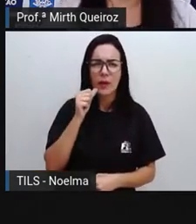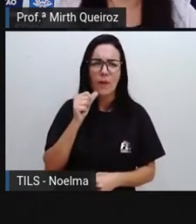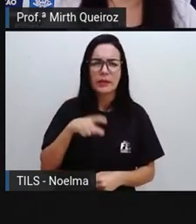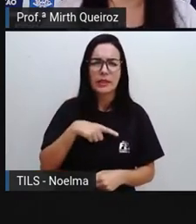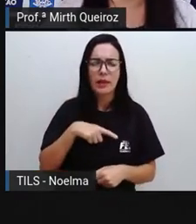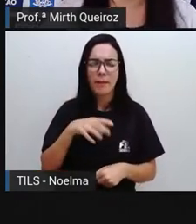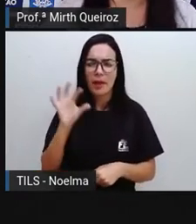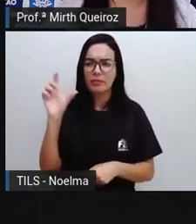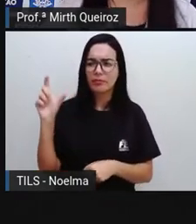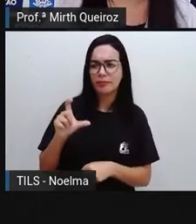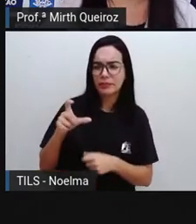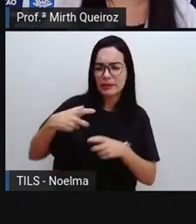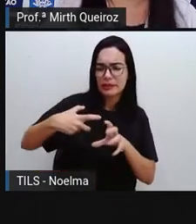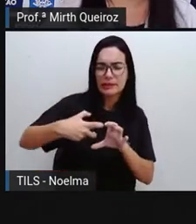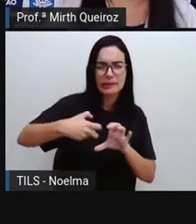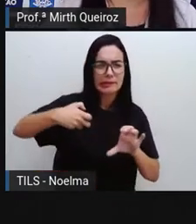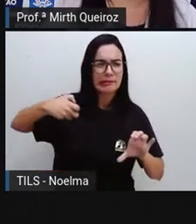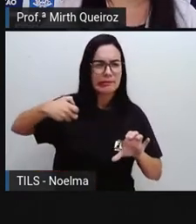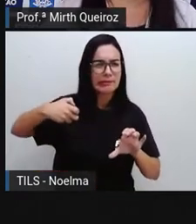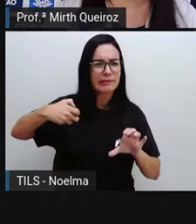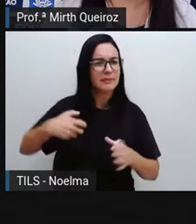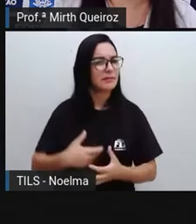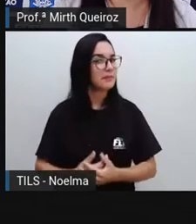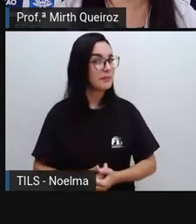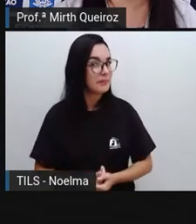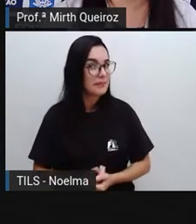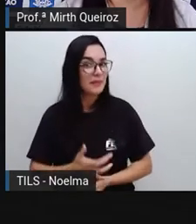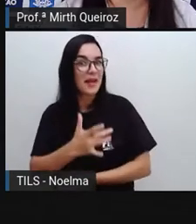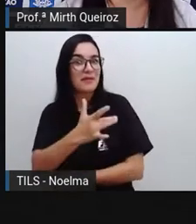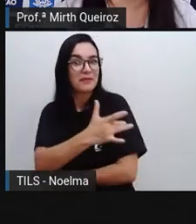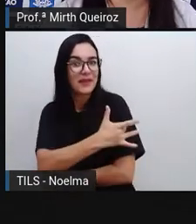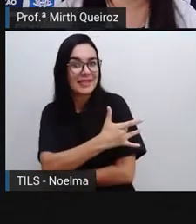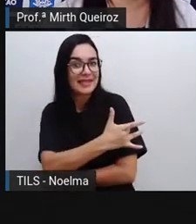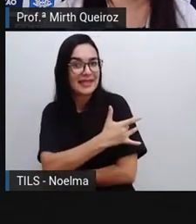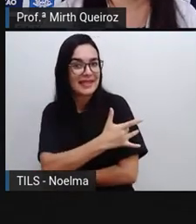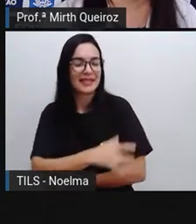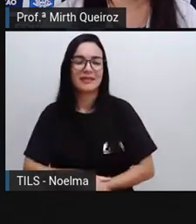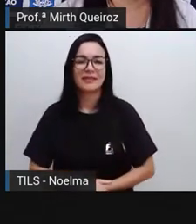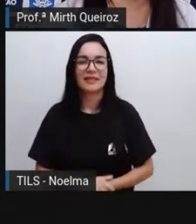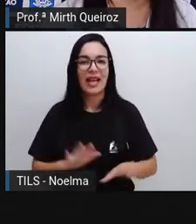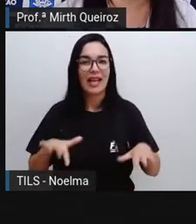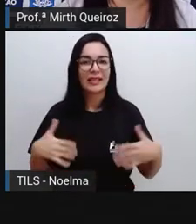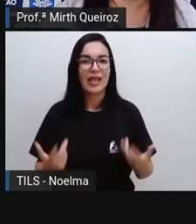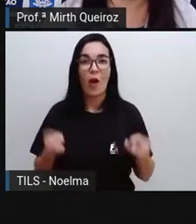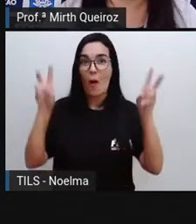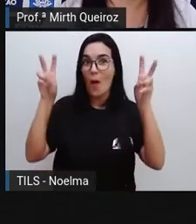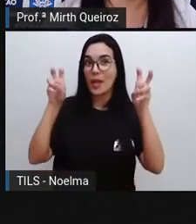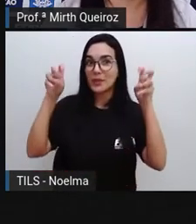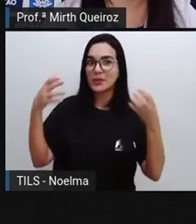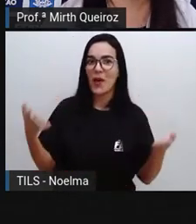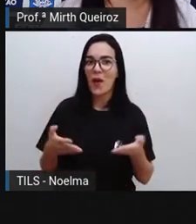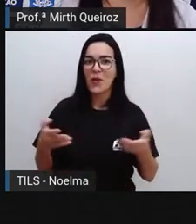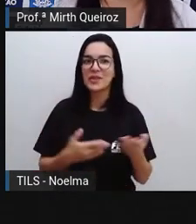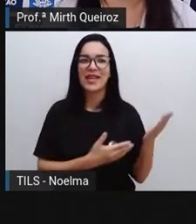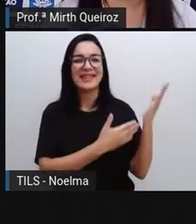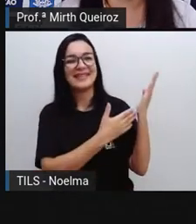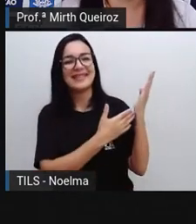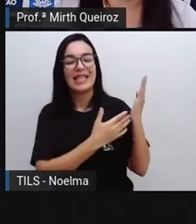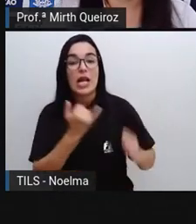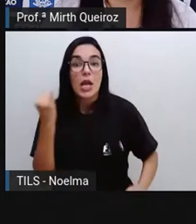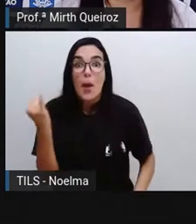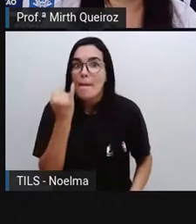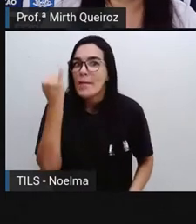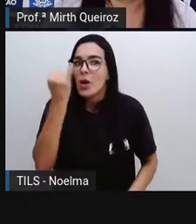vacina, né? Então, o nosso assunto de hoje será a